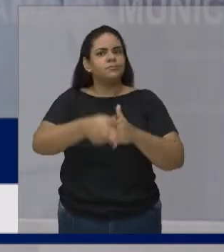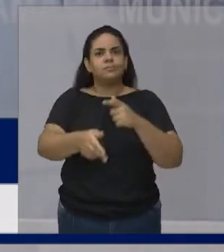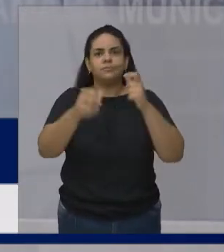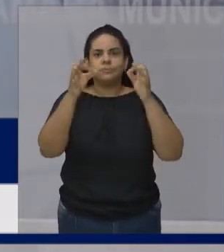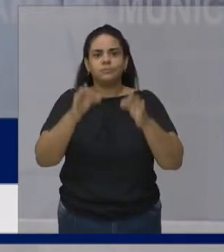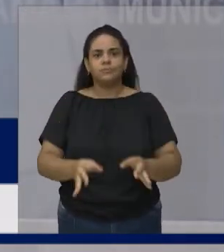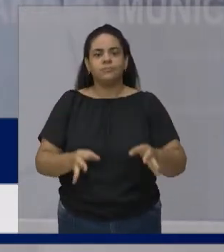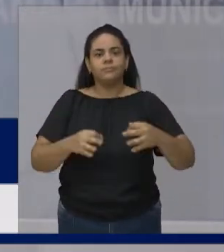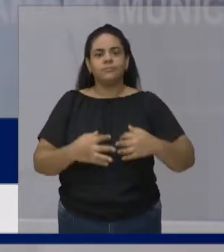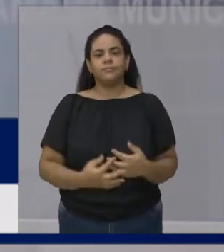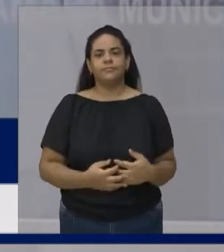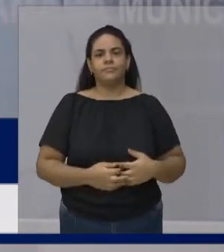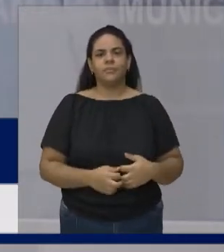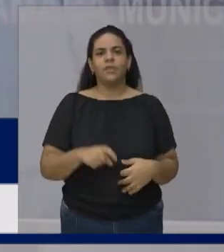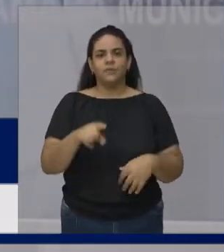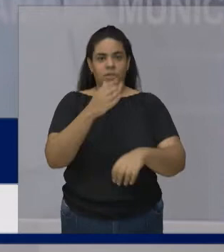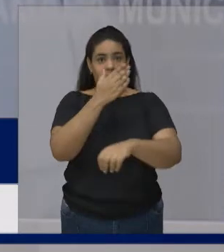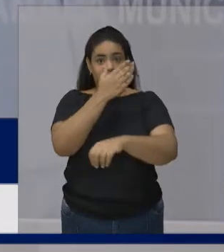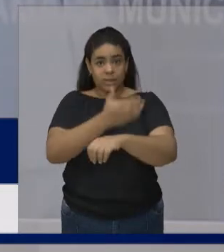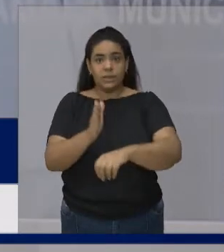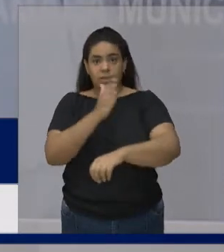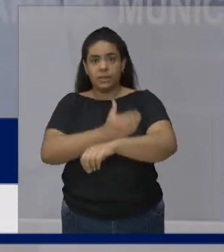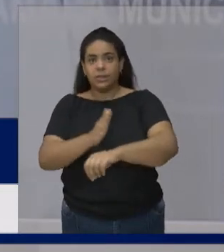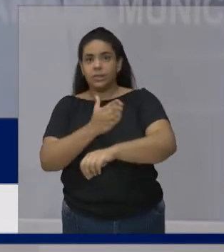Quanto mais você se preparar Na sua vida